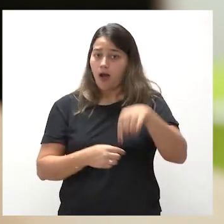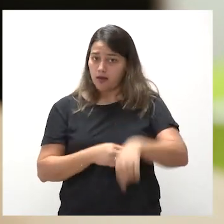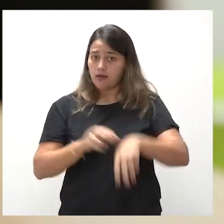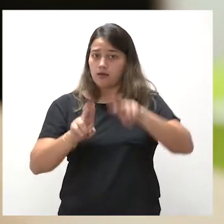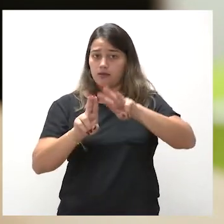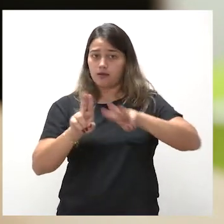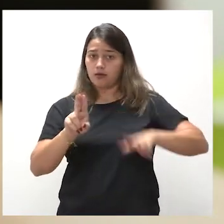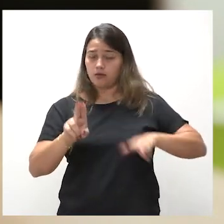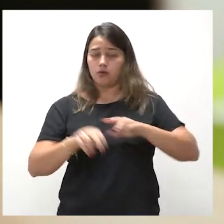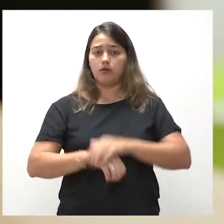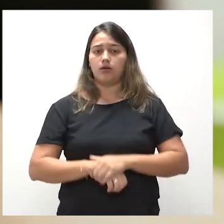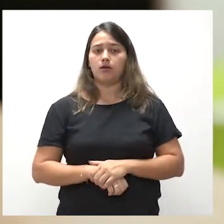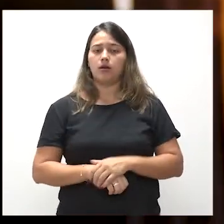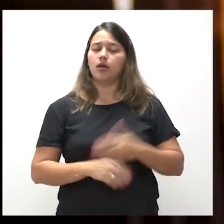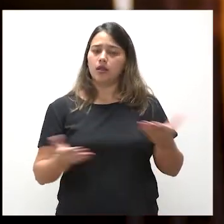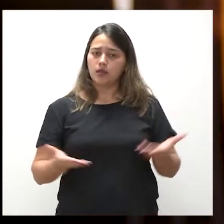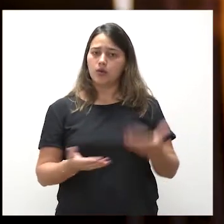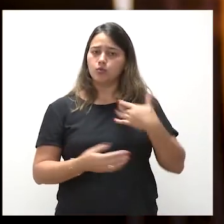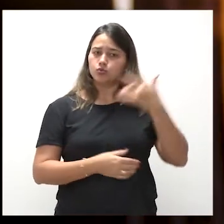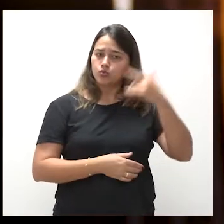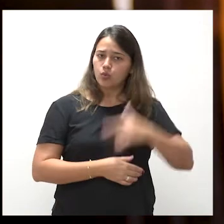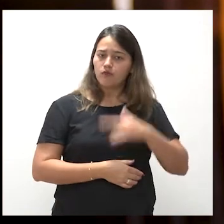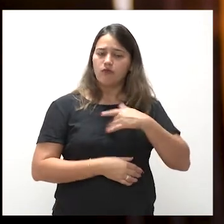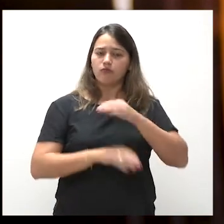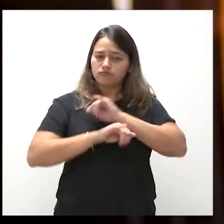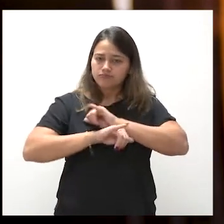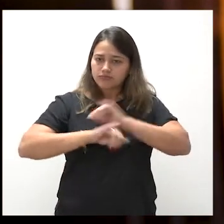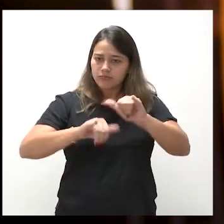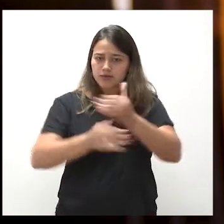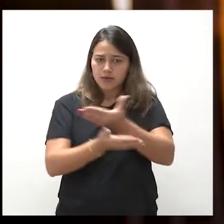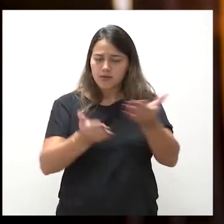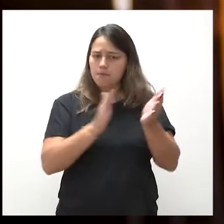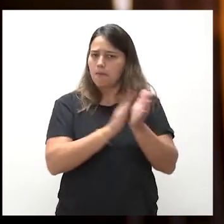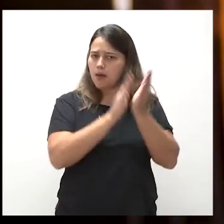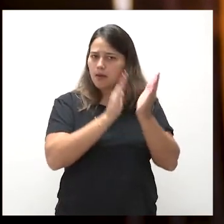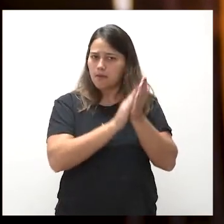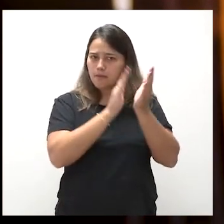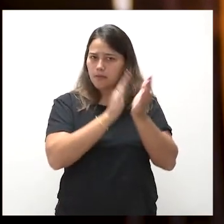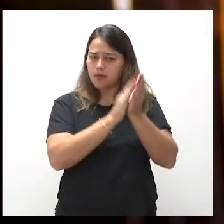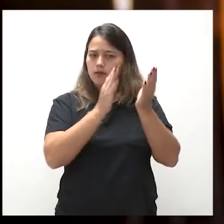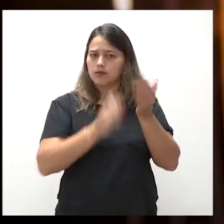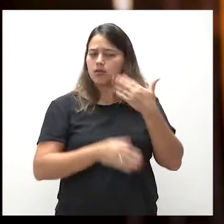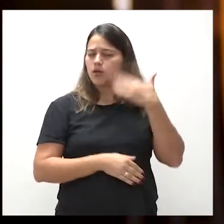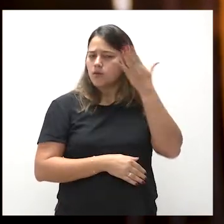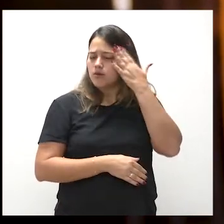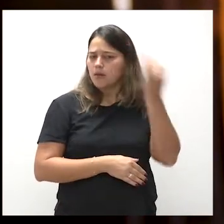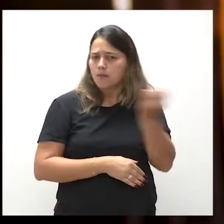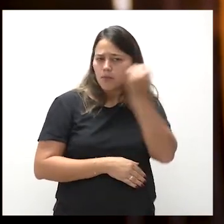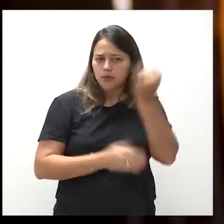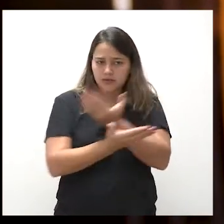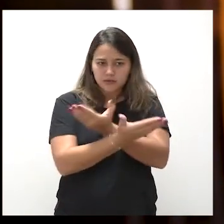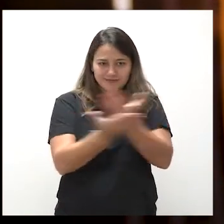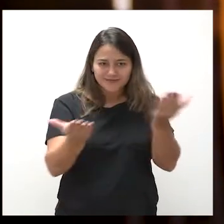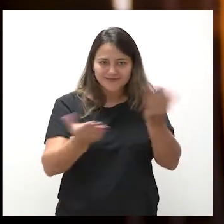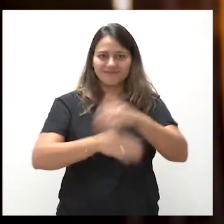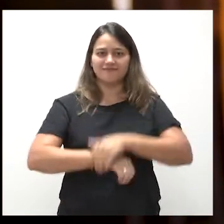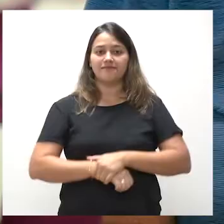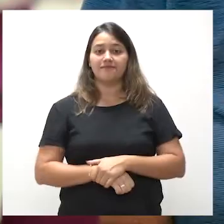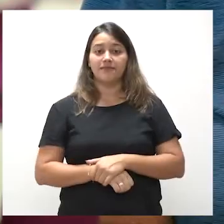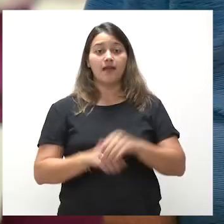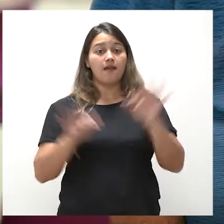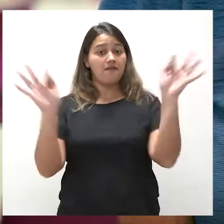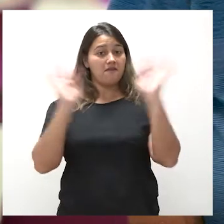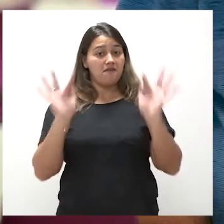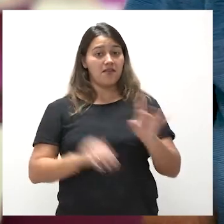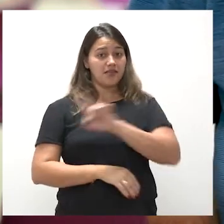aqui na UCB. Então, mais uma vez, eu quero deixar meus parabéns e o meu reconhecimento a todos vocês.